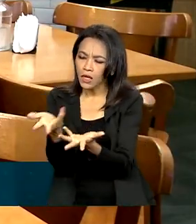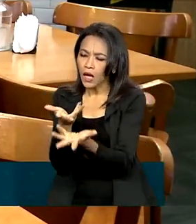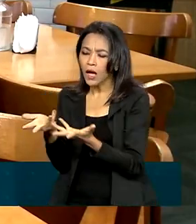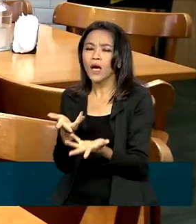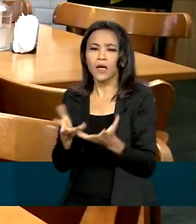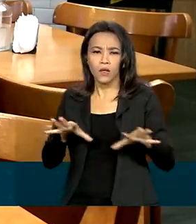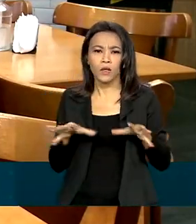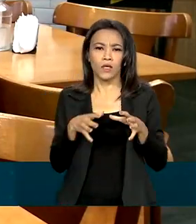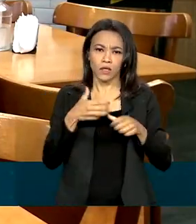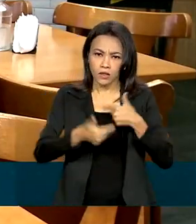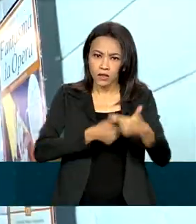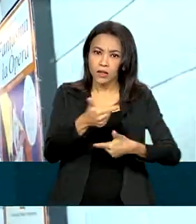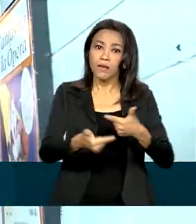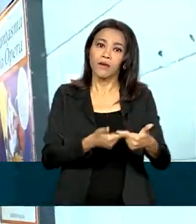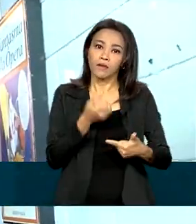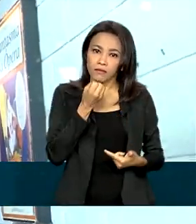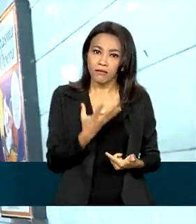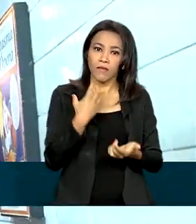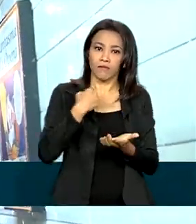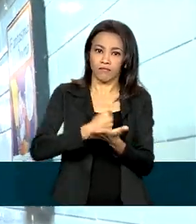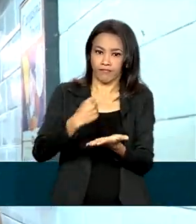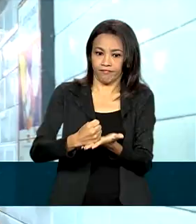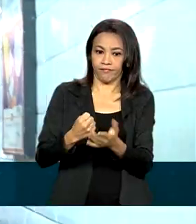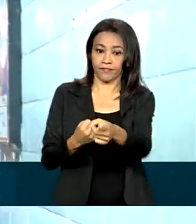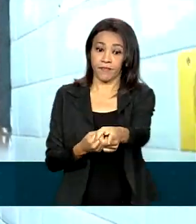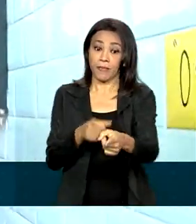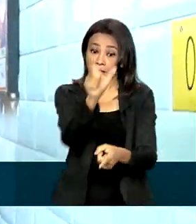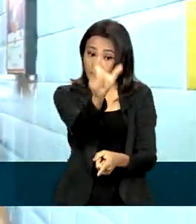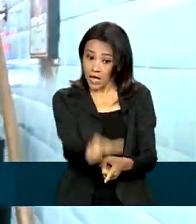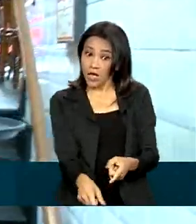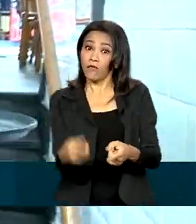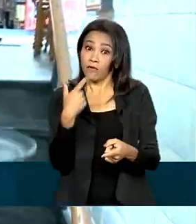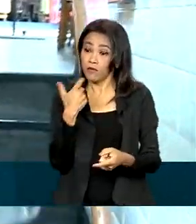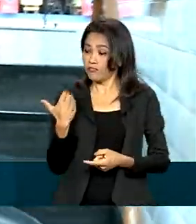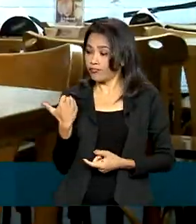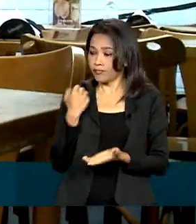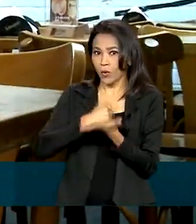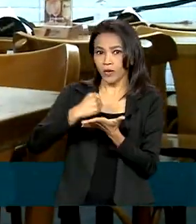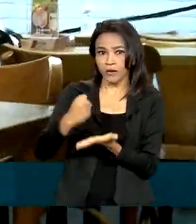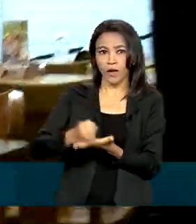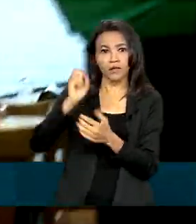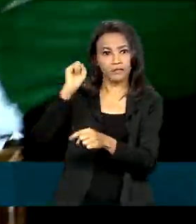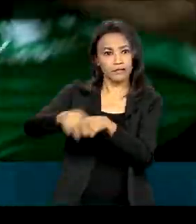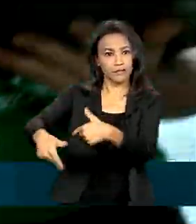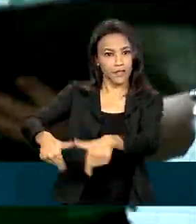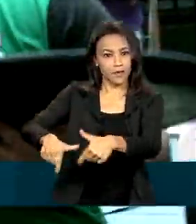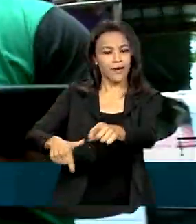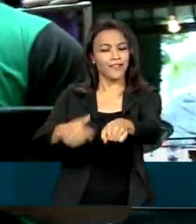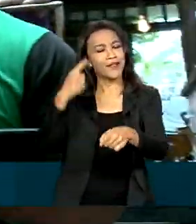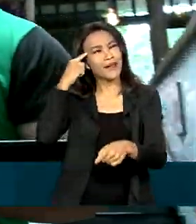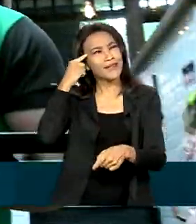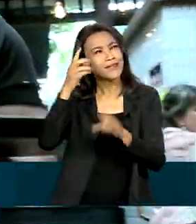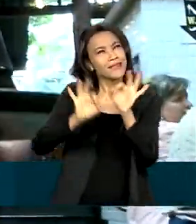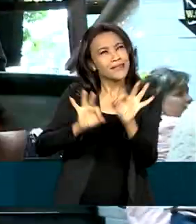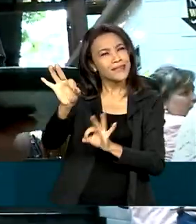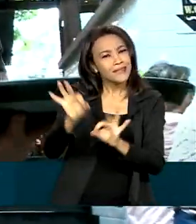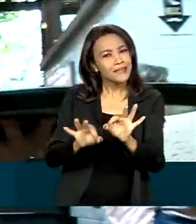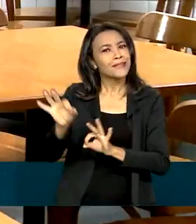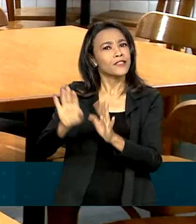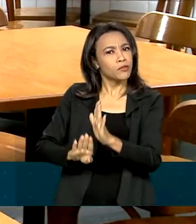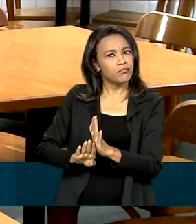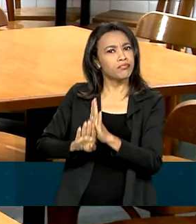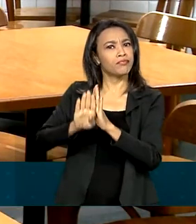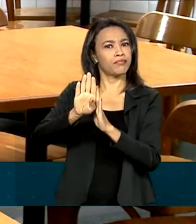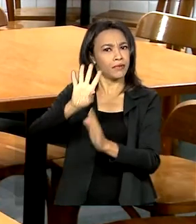fica e vira CLT. Douglas foi um dos contratados recentemente e já faz planos de crescer na empresa.